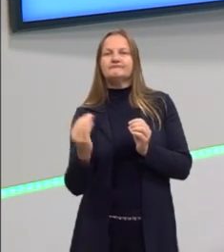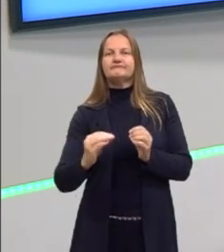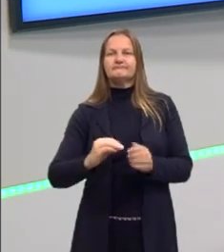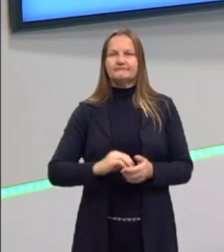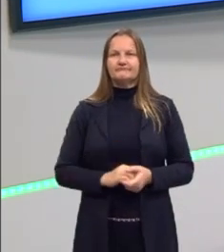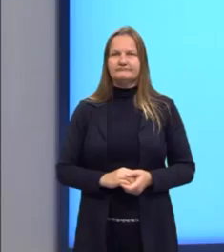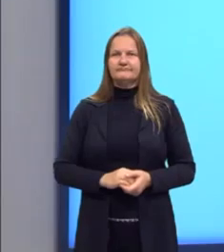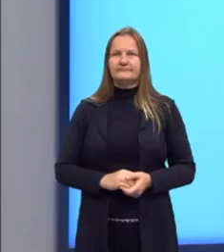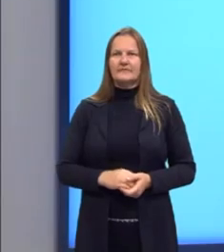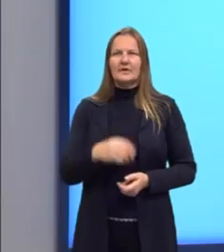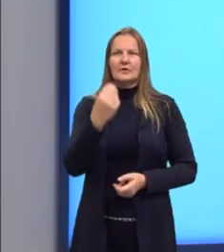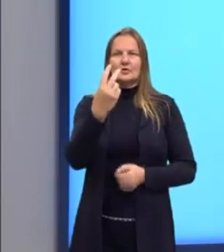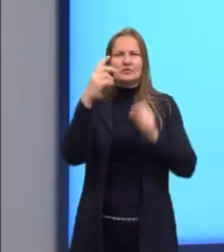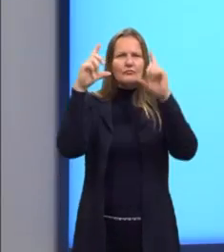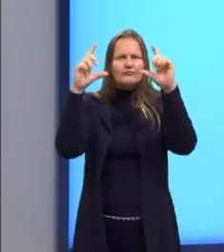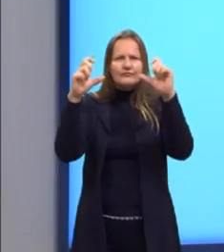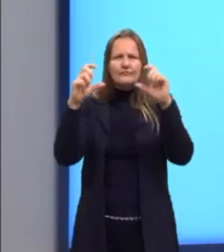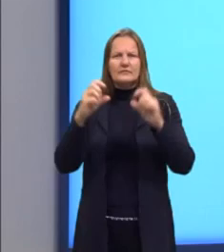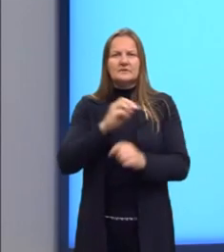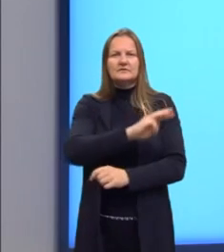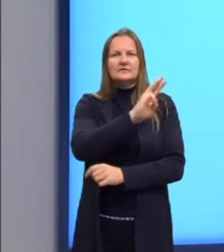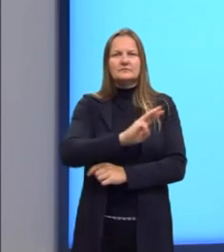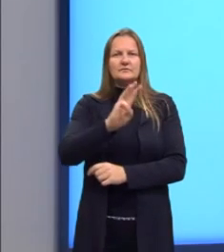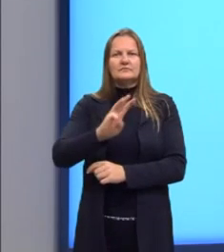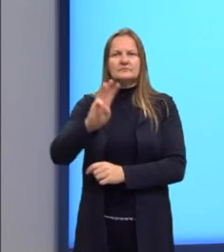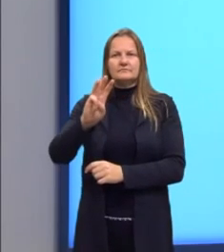tirei aqui dois prints de dois sites.